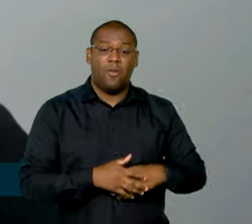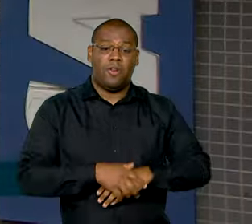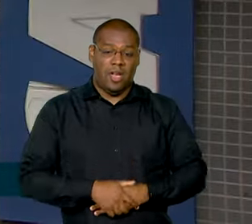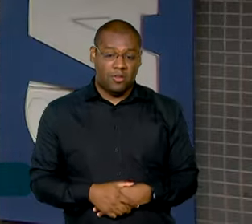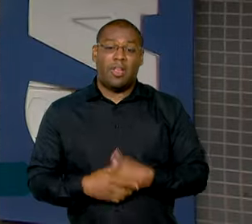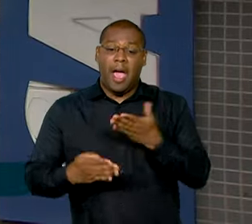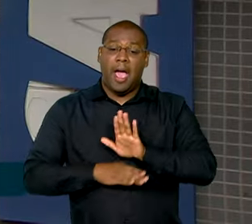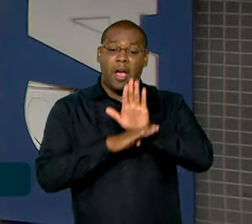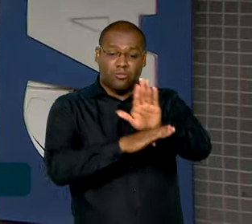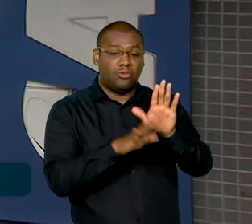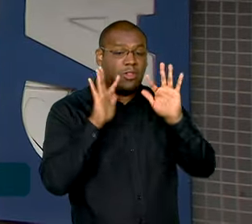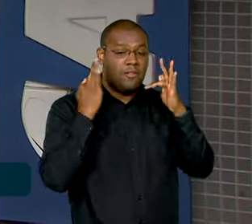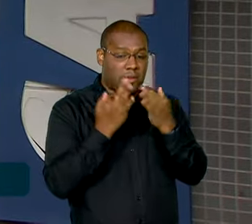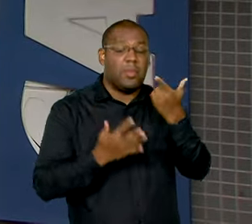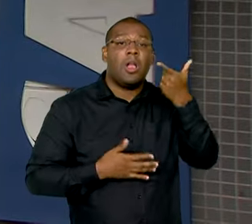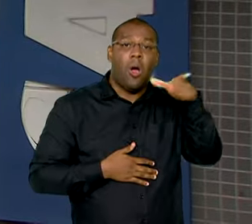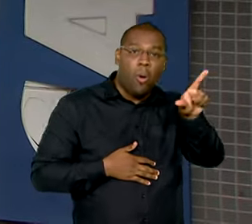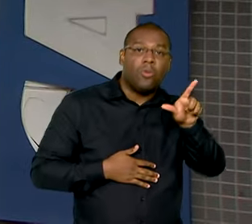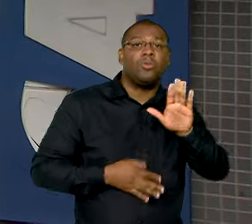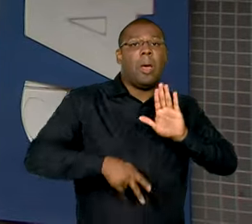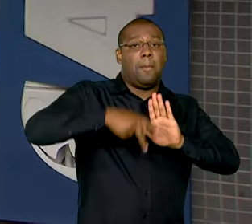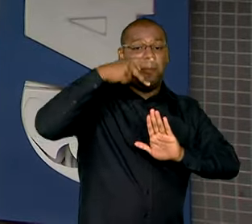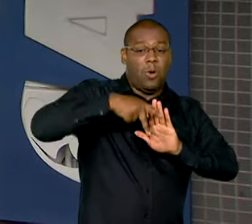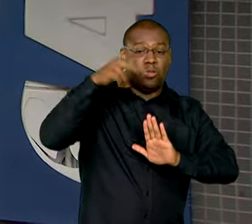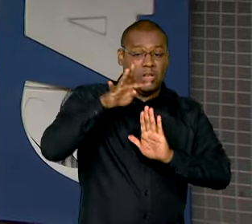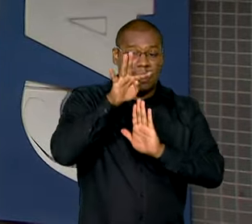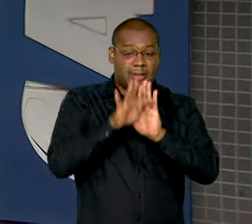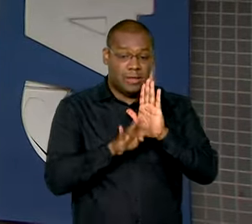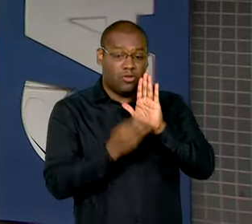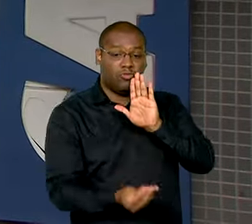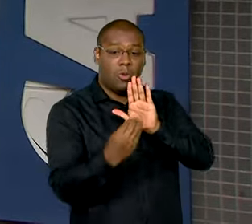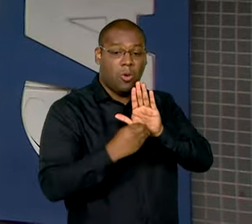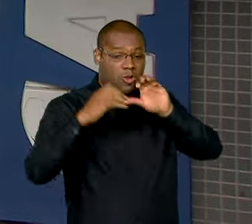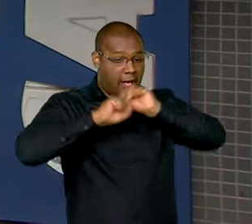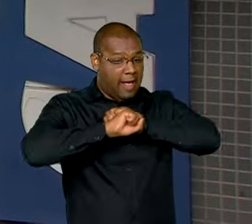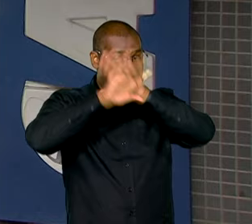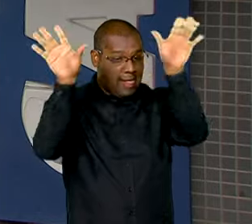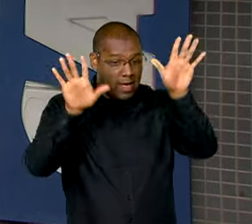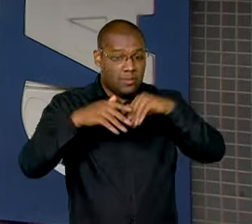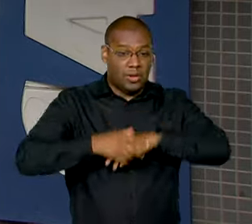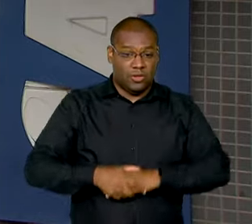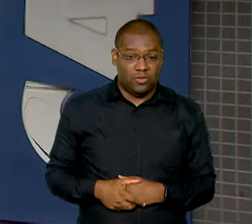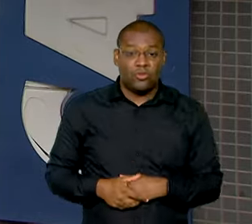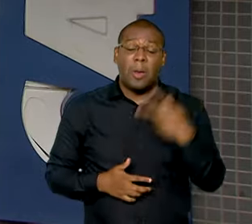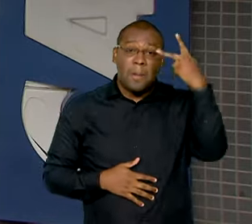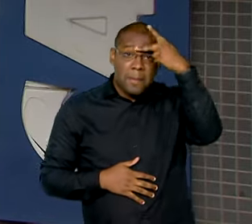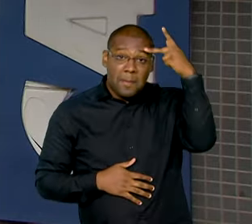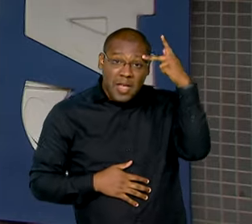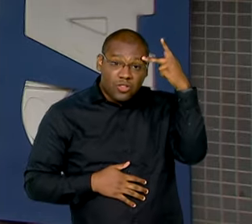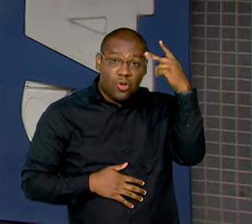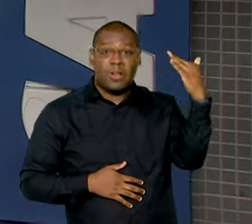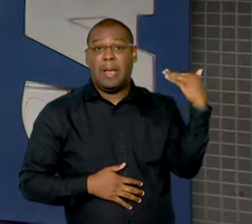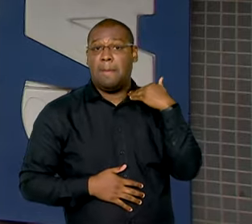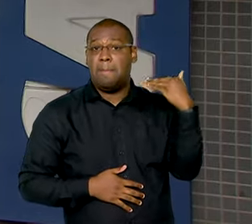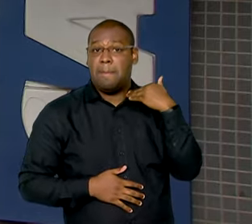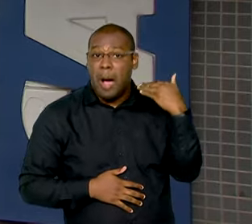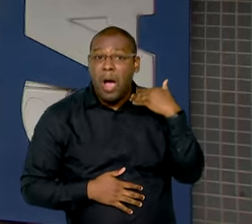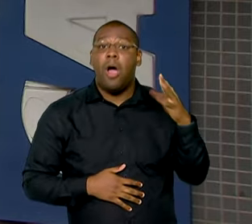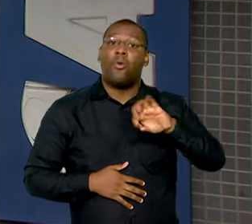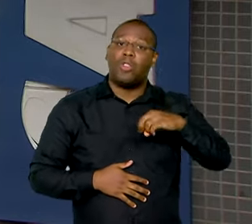famílias. O texto da portaria também torna clara a proibição de agentes lotéricos ou bancários